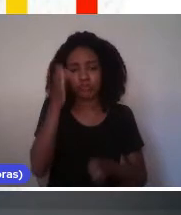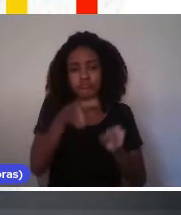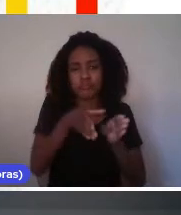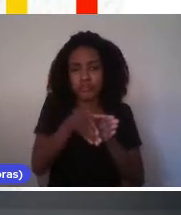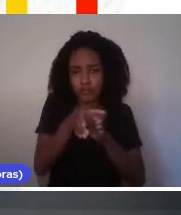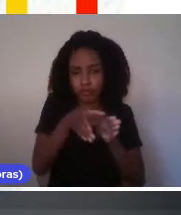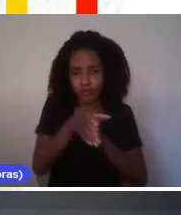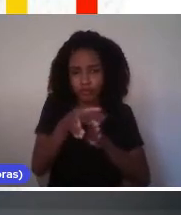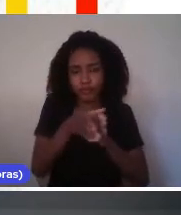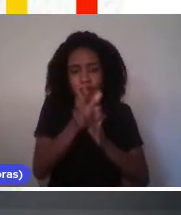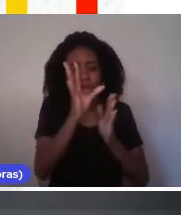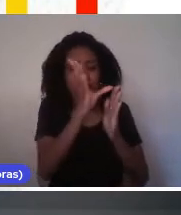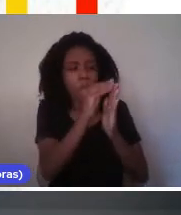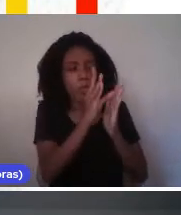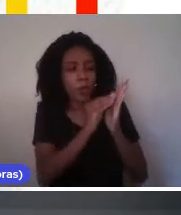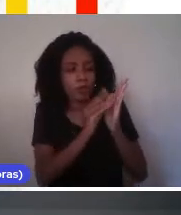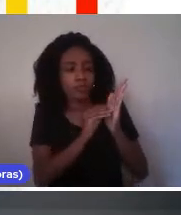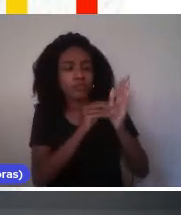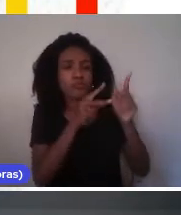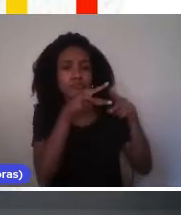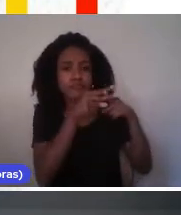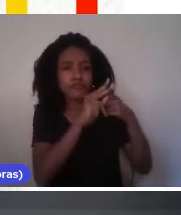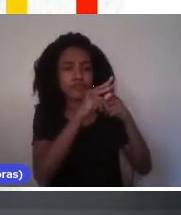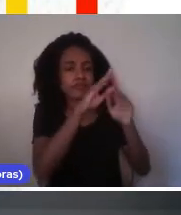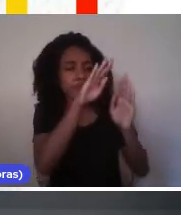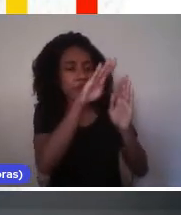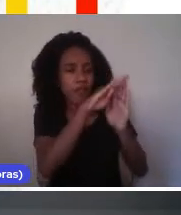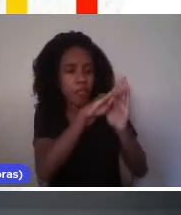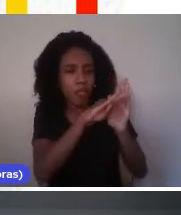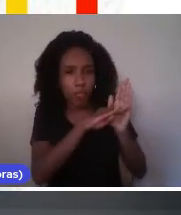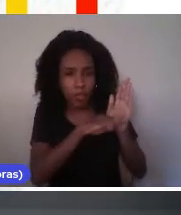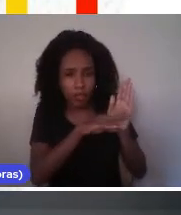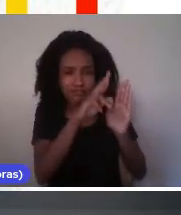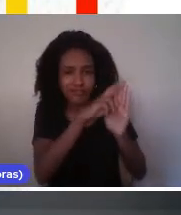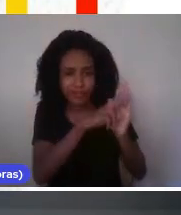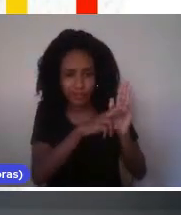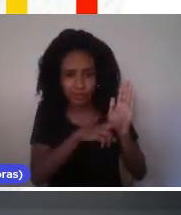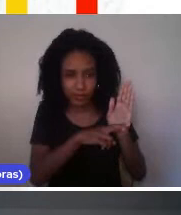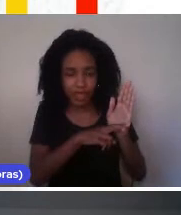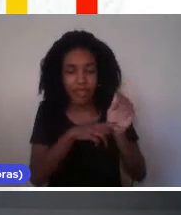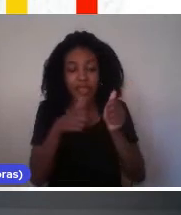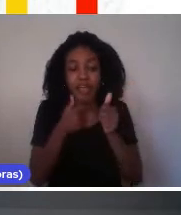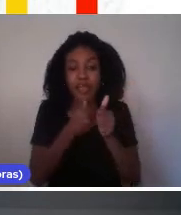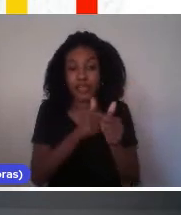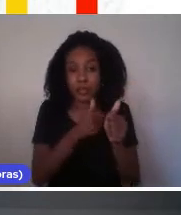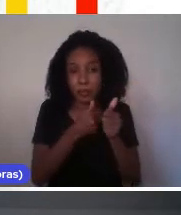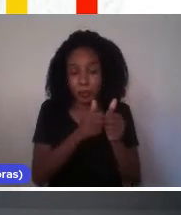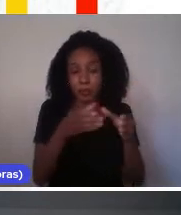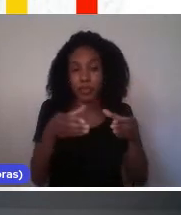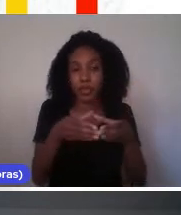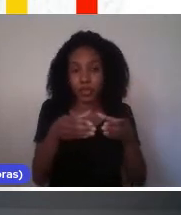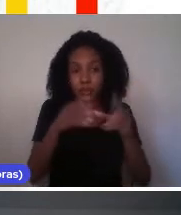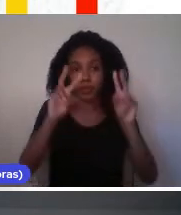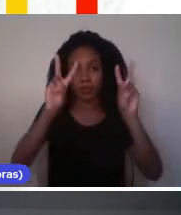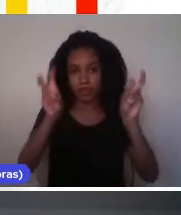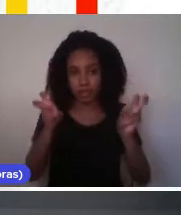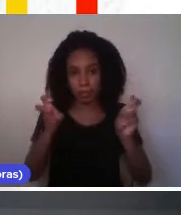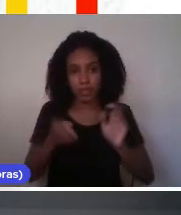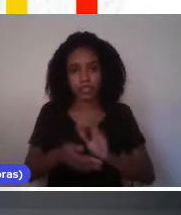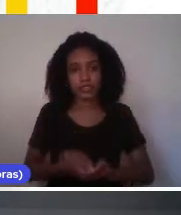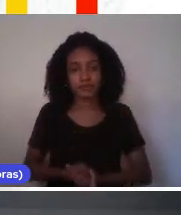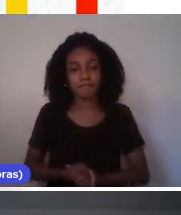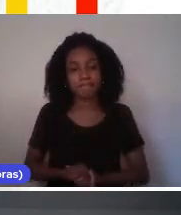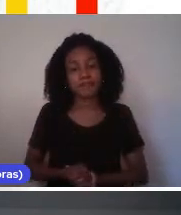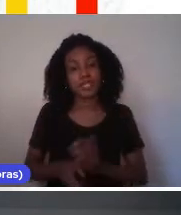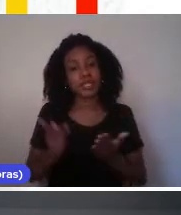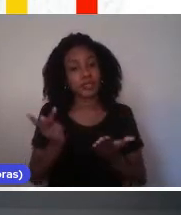no documento de diretrizes, com acompanhamento do núcleo temático. E a reprovação.